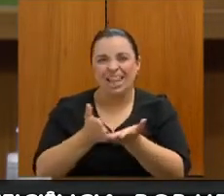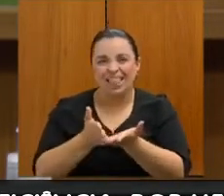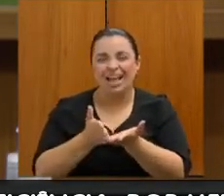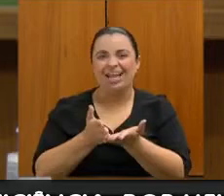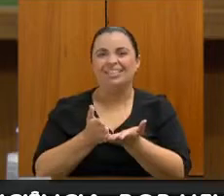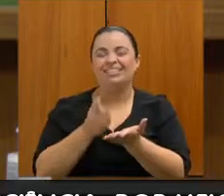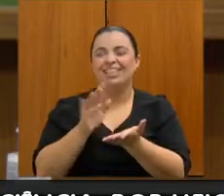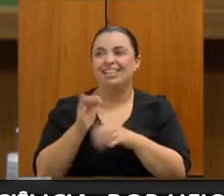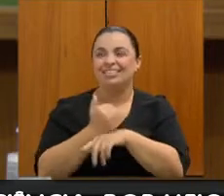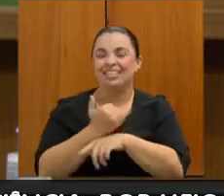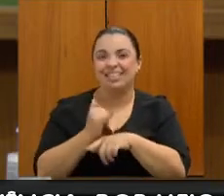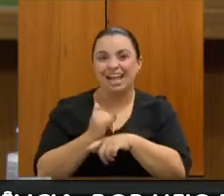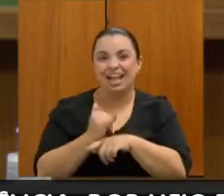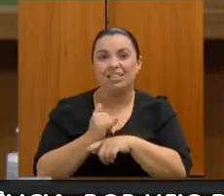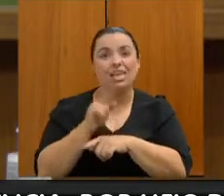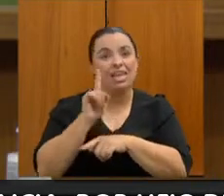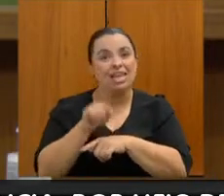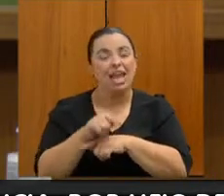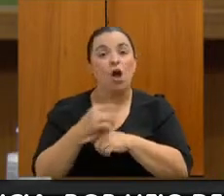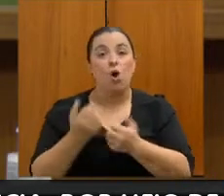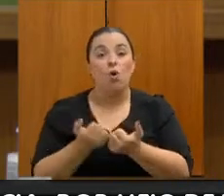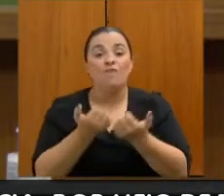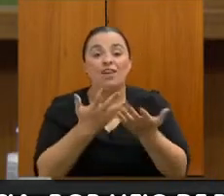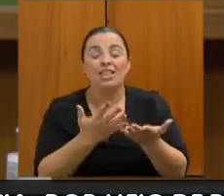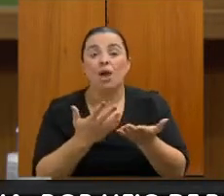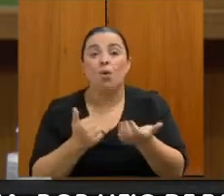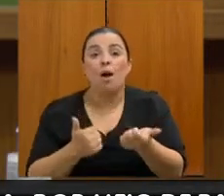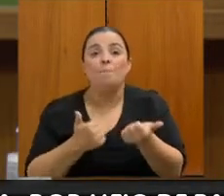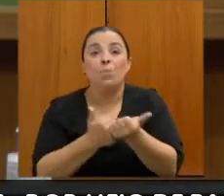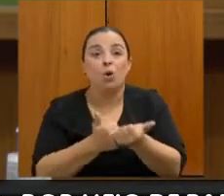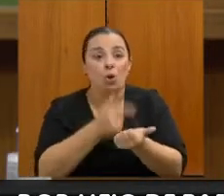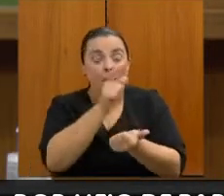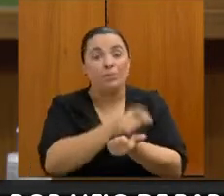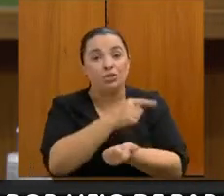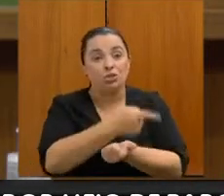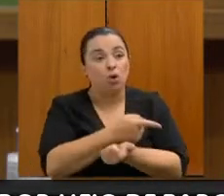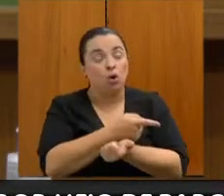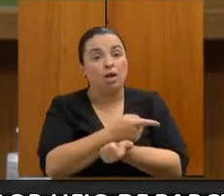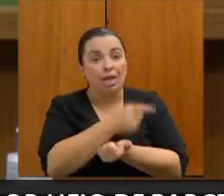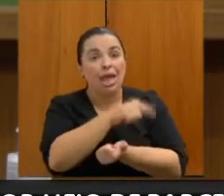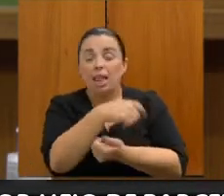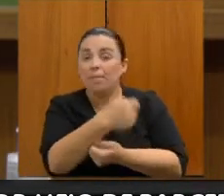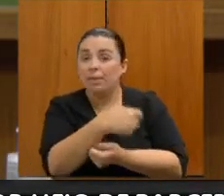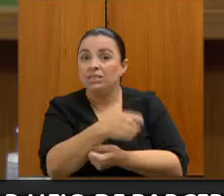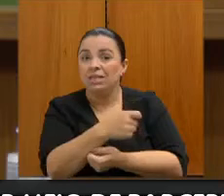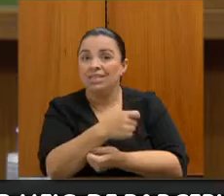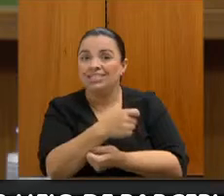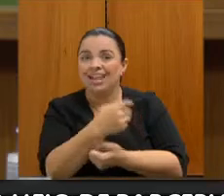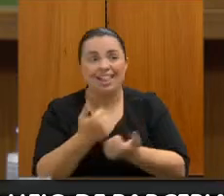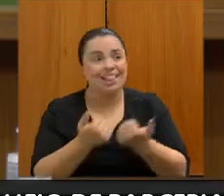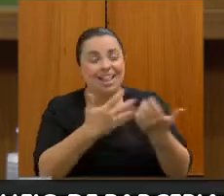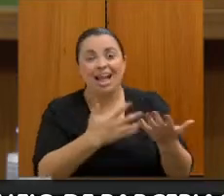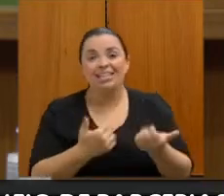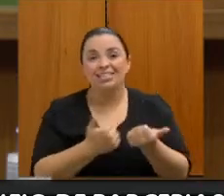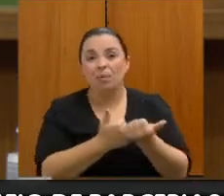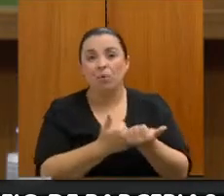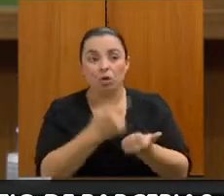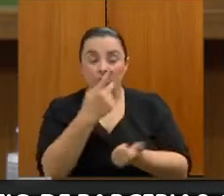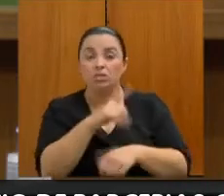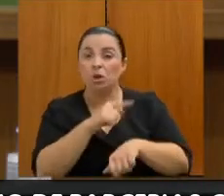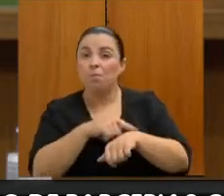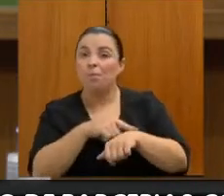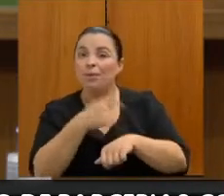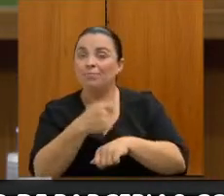ofertar os apoios a esse sujeito naquilo que ele necessita, no momento que ele necessita,